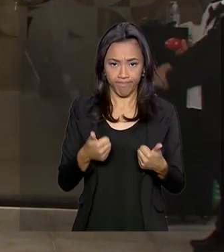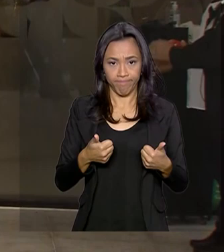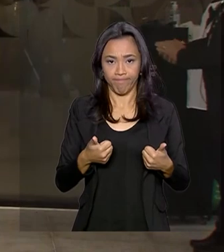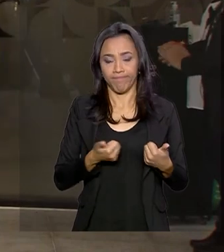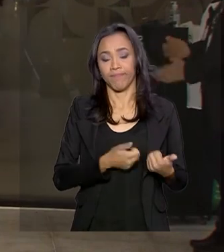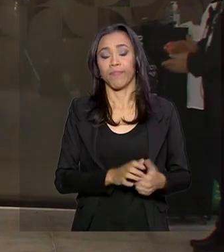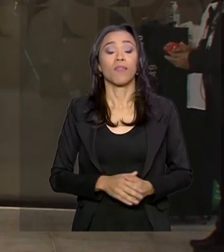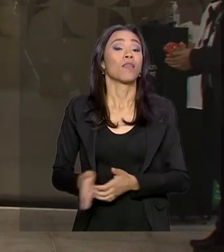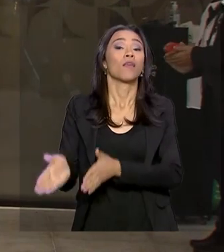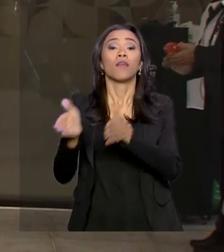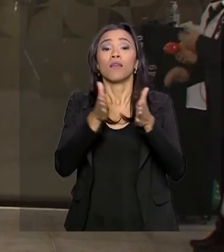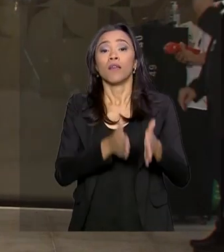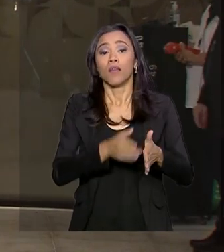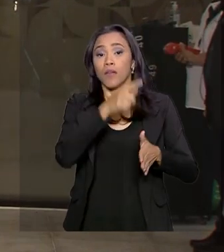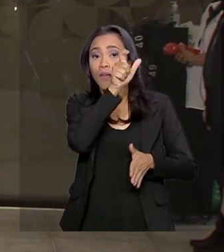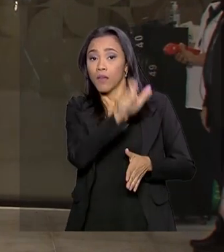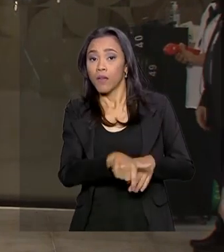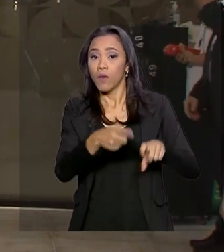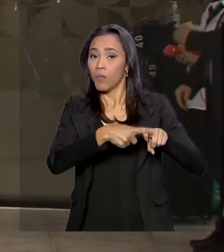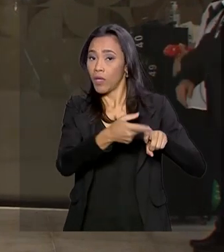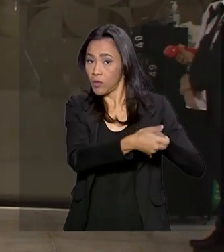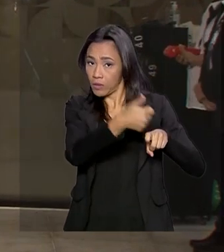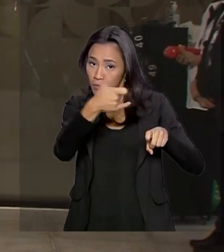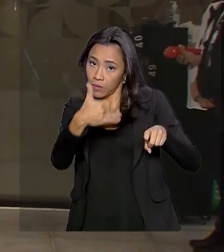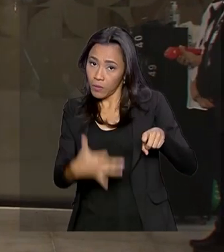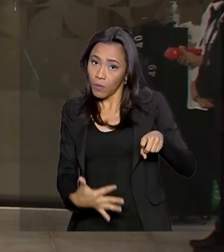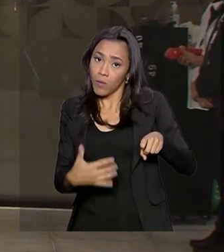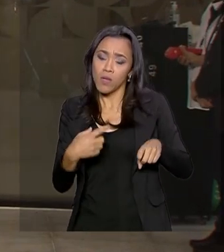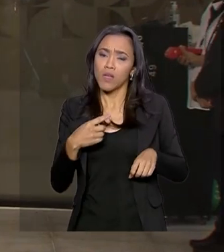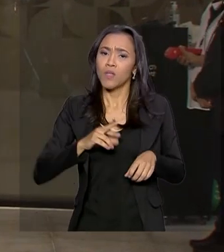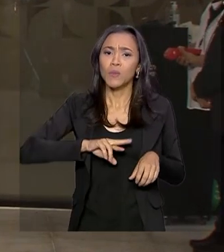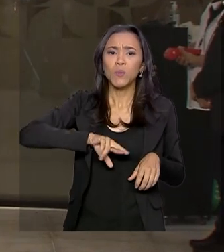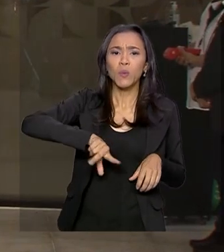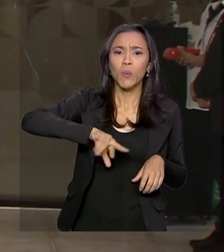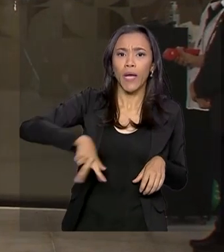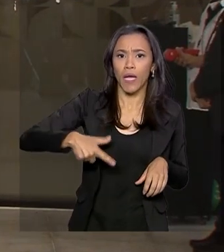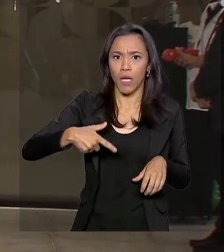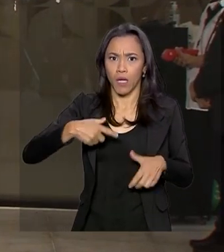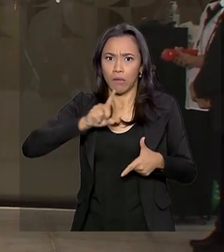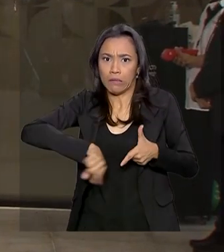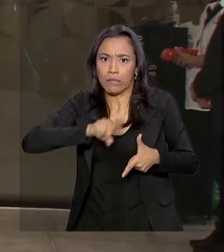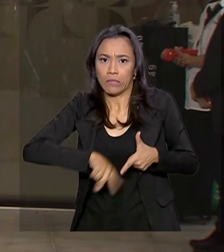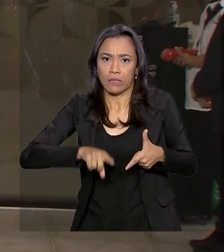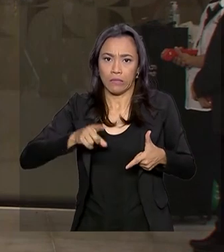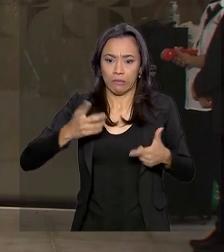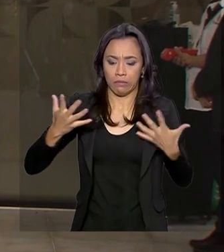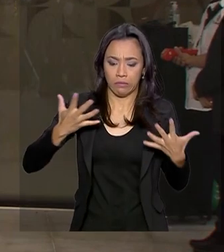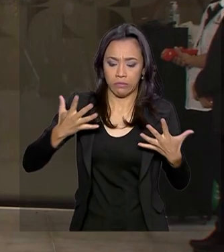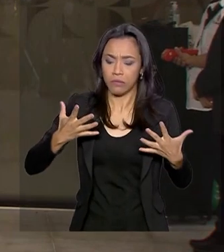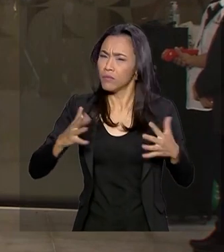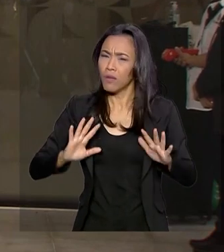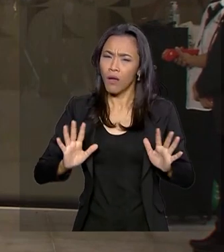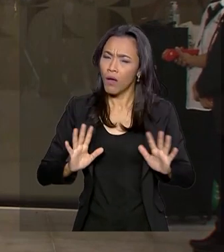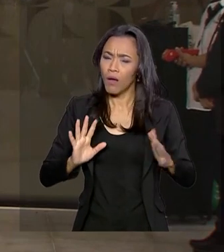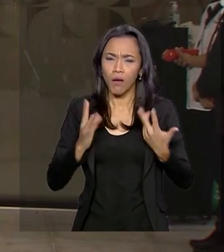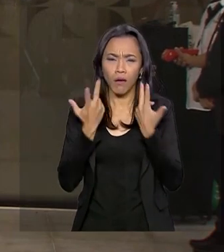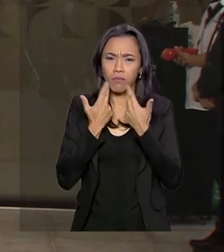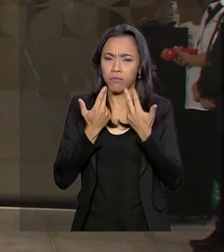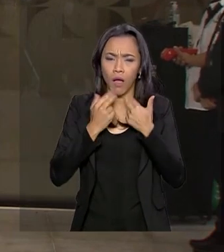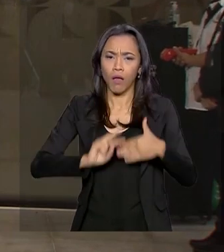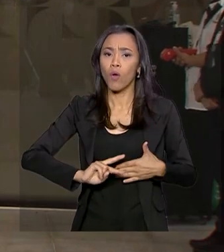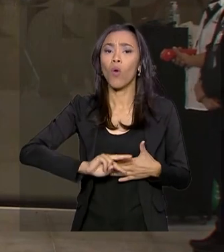médica. Segundo o cirurgião, não se trata de uma complicação, mas sim de uma consequência